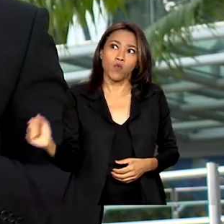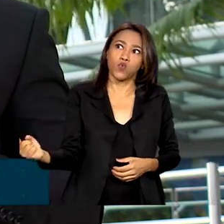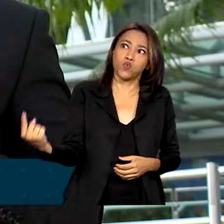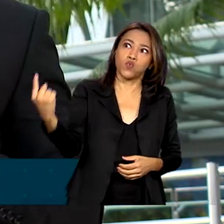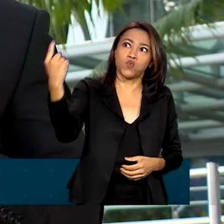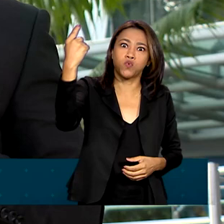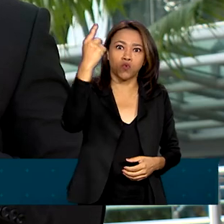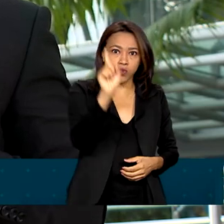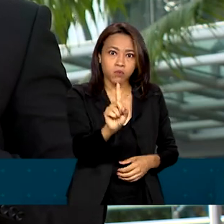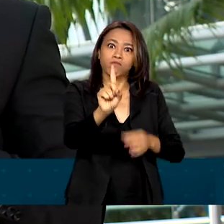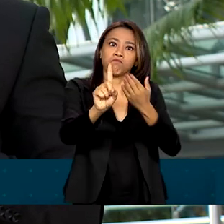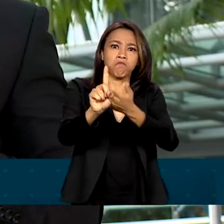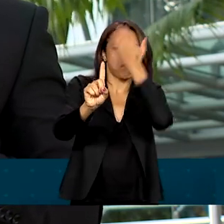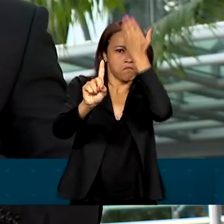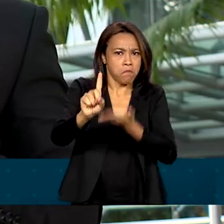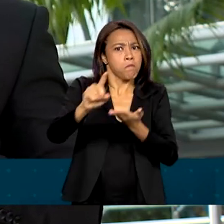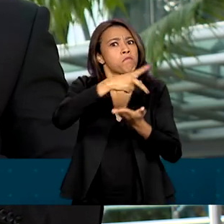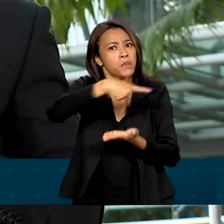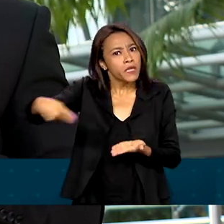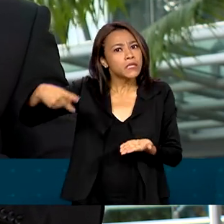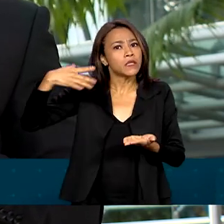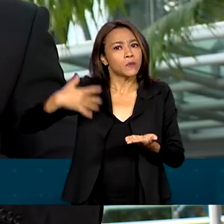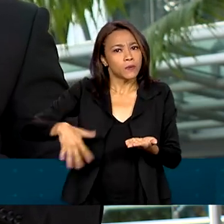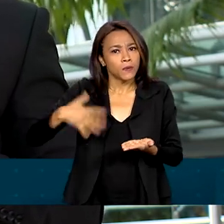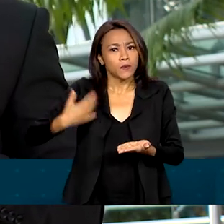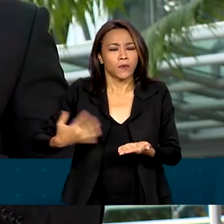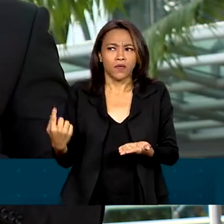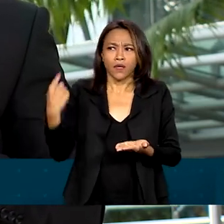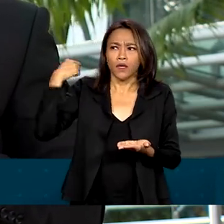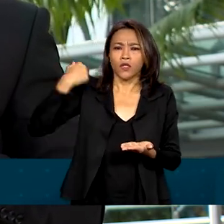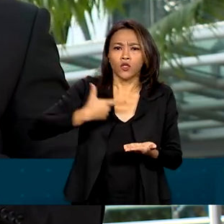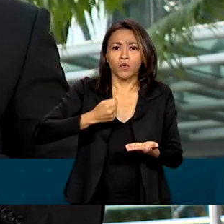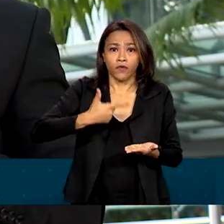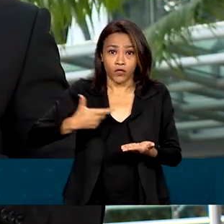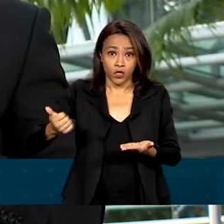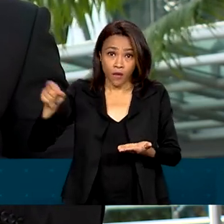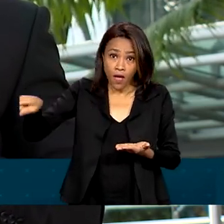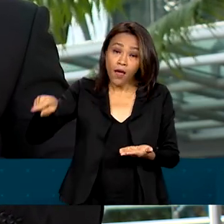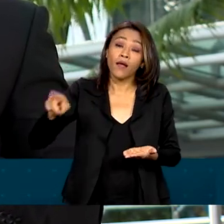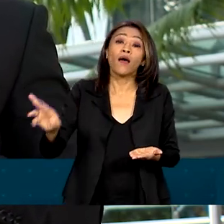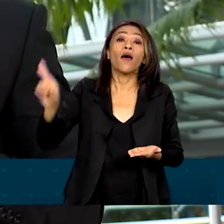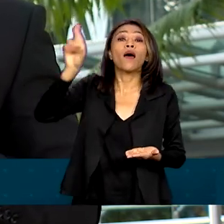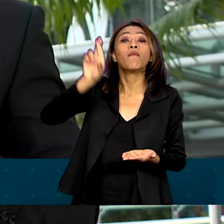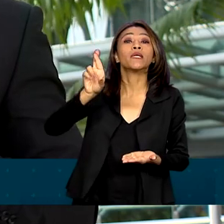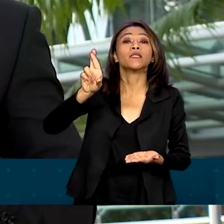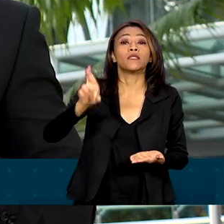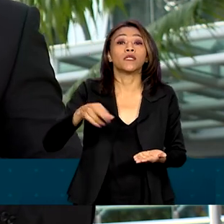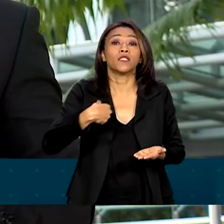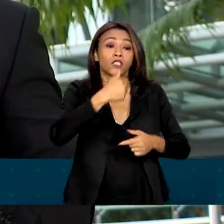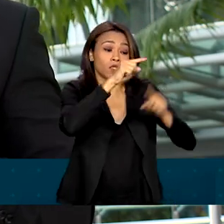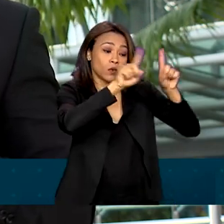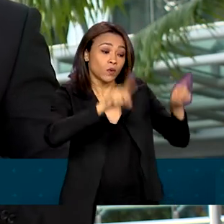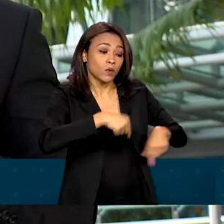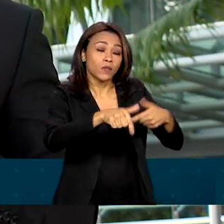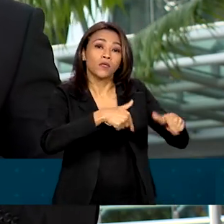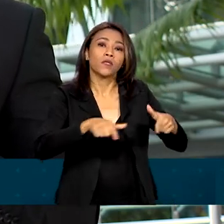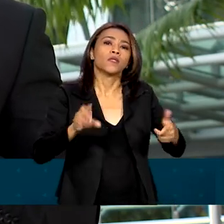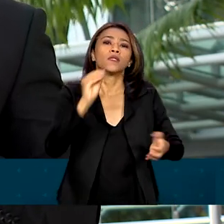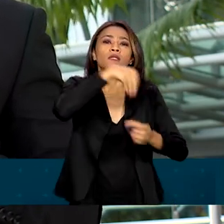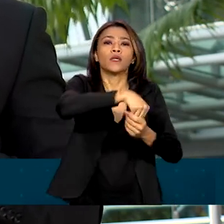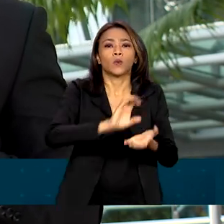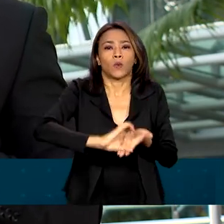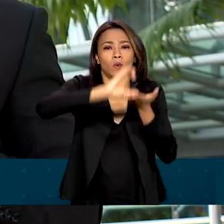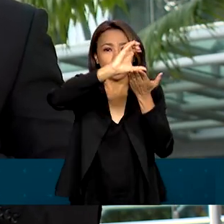cargo da estatal. Desde 2021, ela era a representante eleita dos empregados no Conselho de Administração da